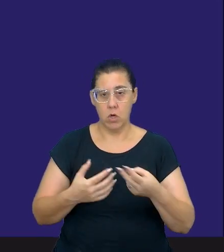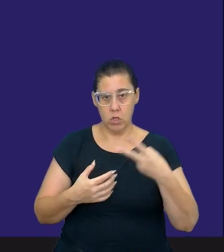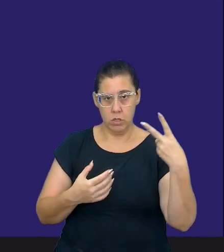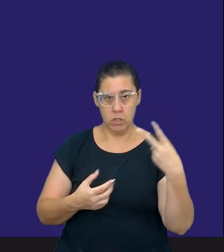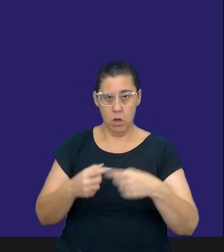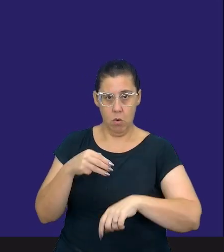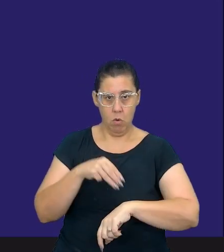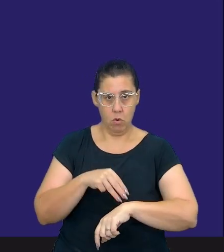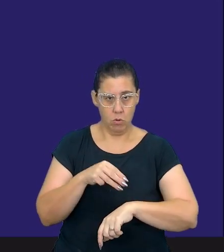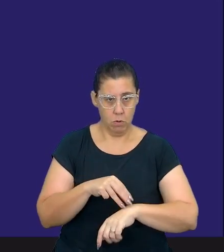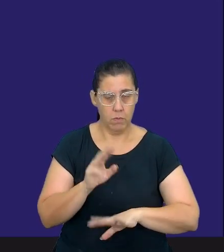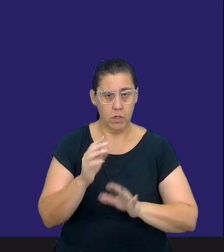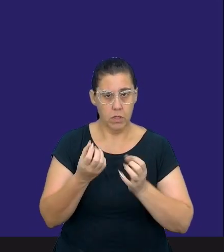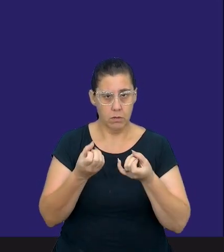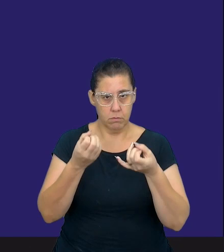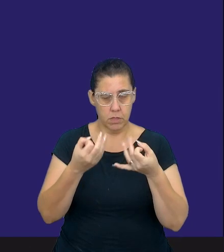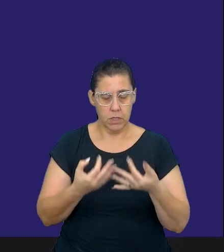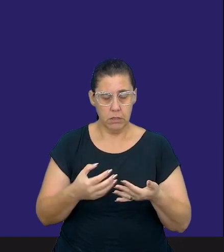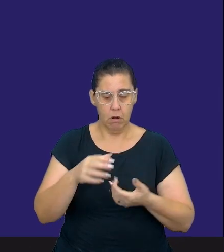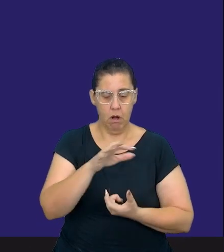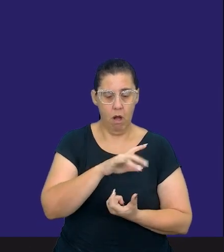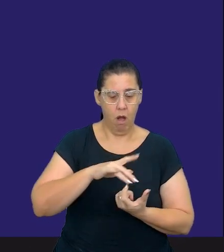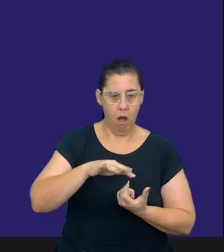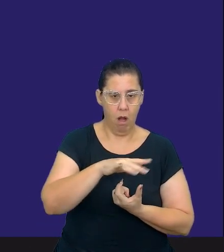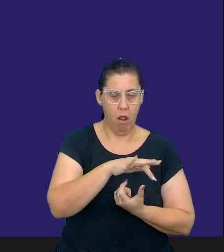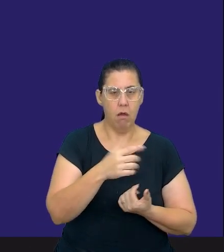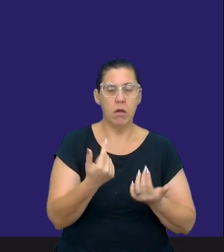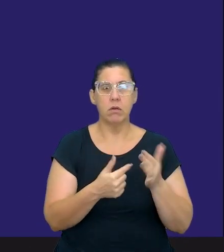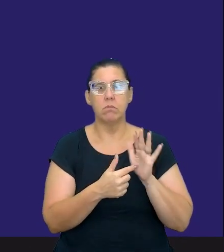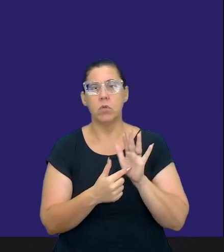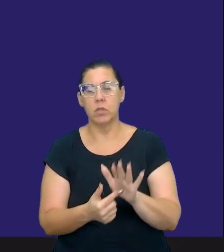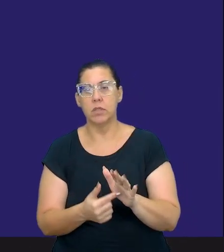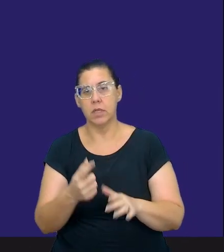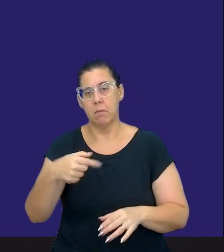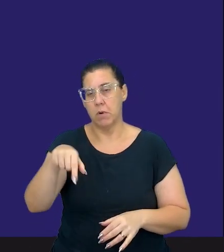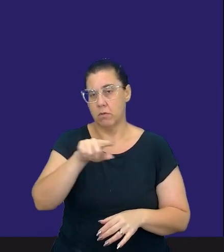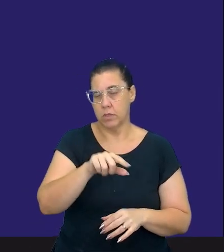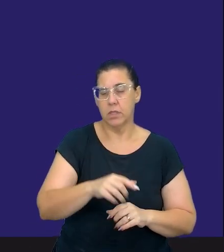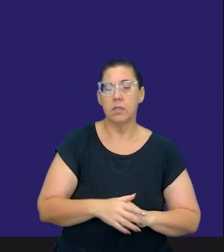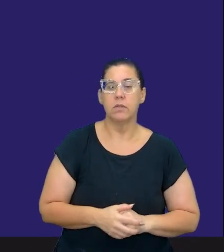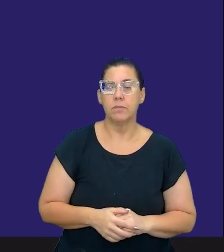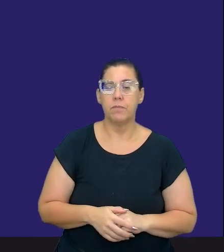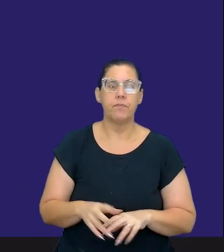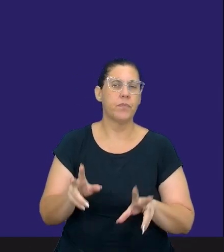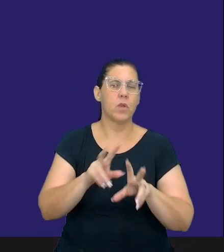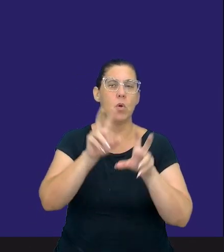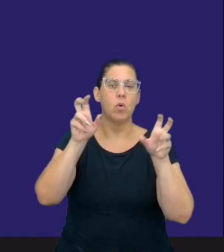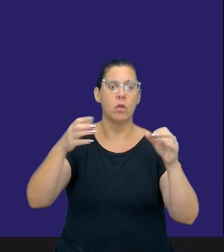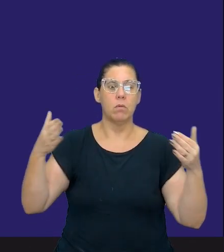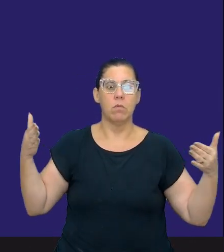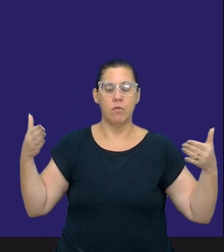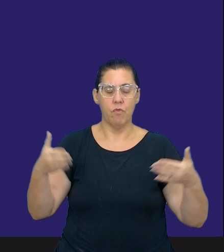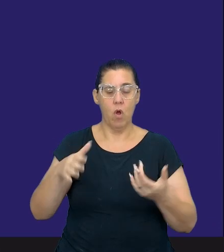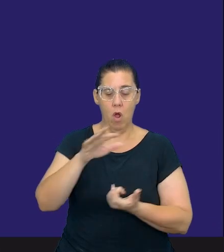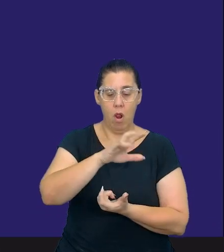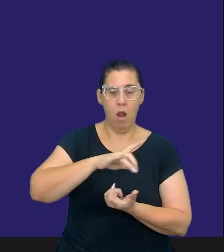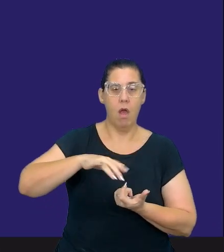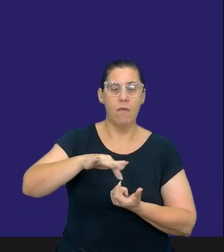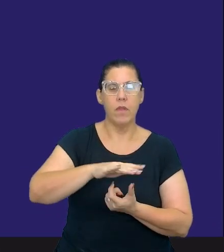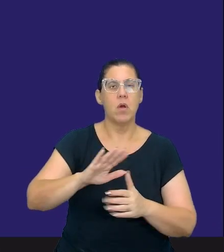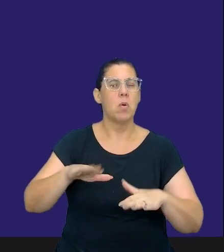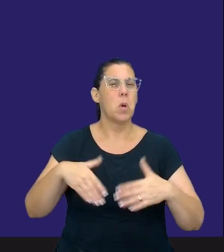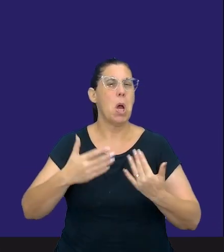momento, já que a gente está falando de letramento, eu quero relacionar, eu quero mostrar para vocês o tema central, que é o letramento, quais